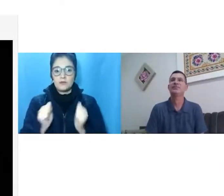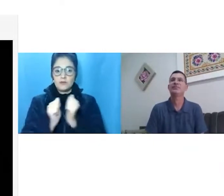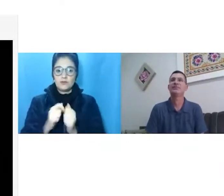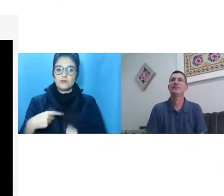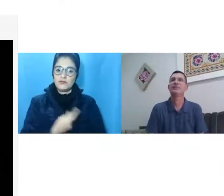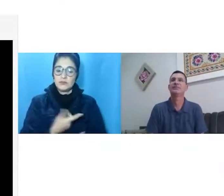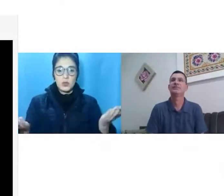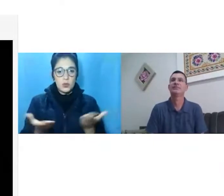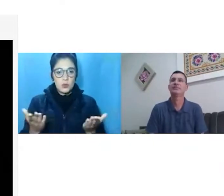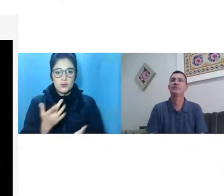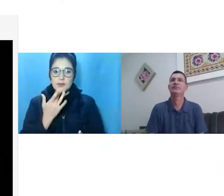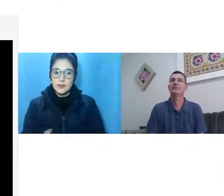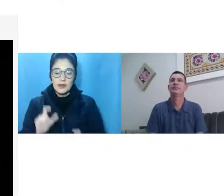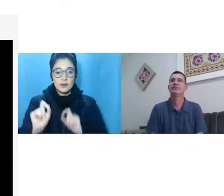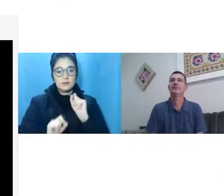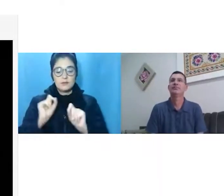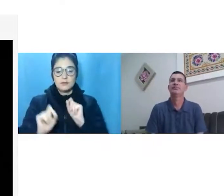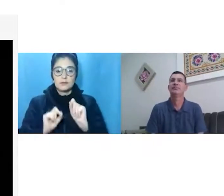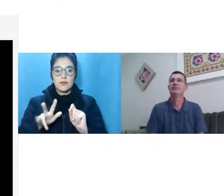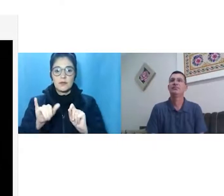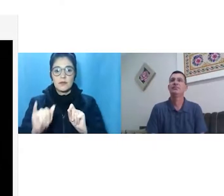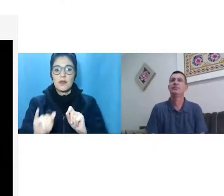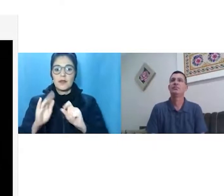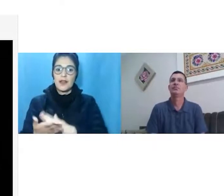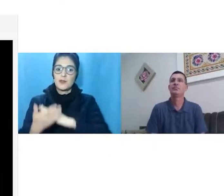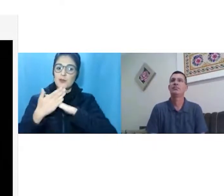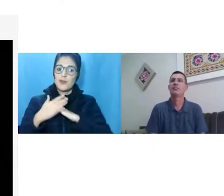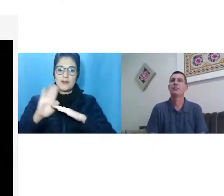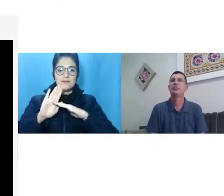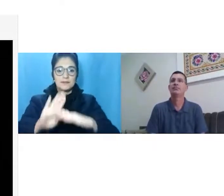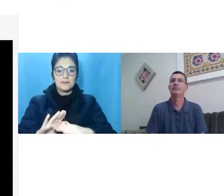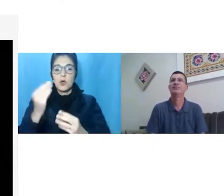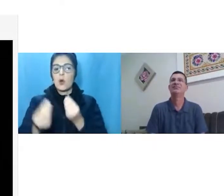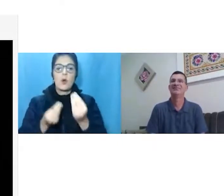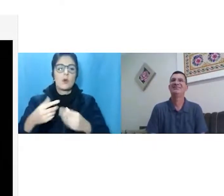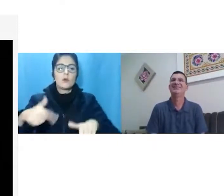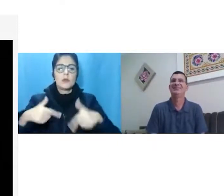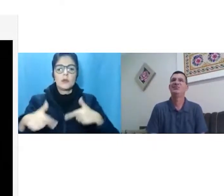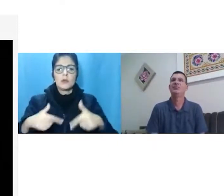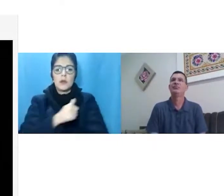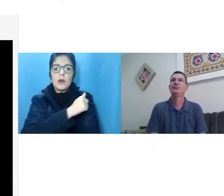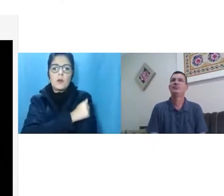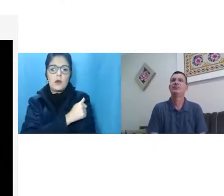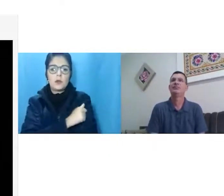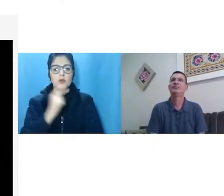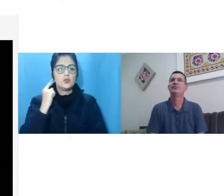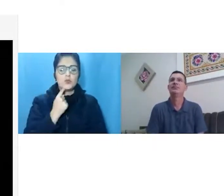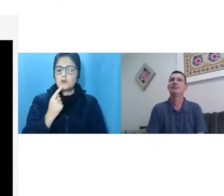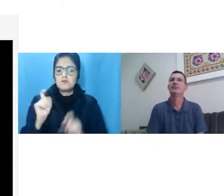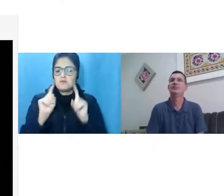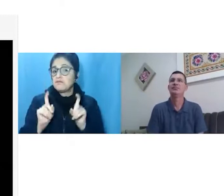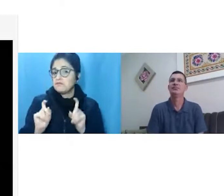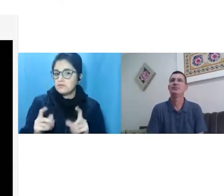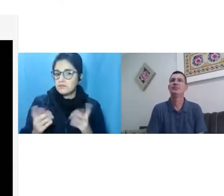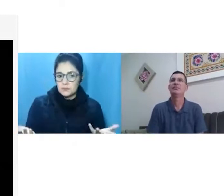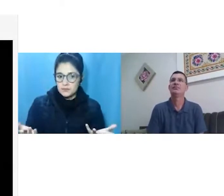trazendo essa colaboração maravilhosa de como trabalhar com alunos surdos. E a colaboração dele